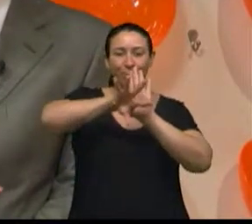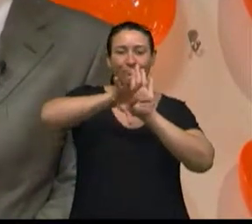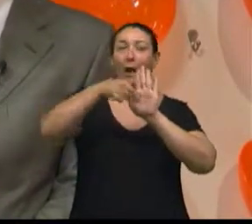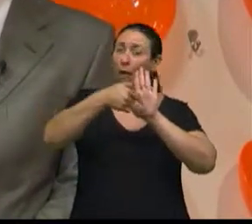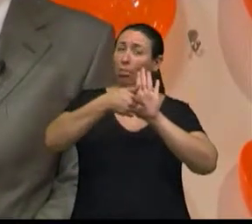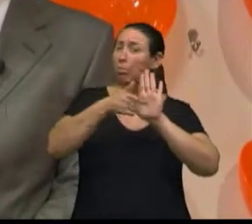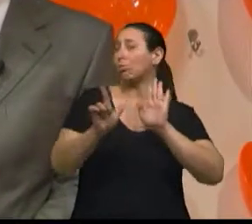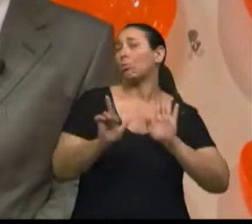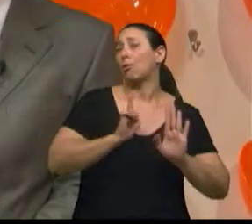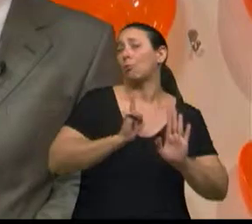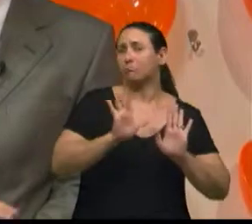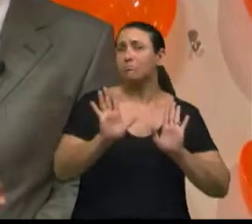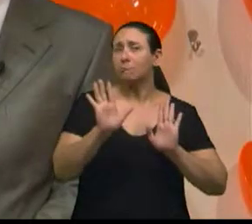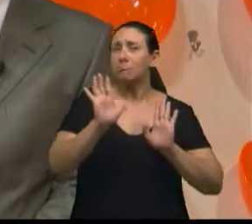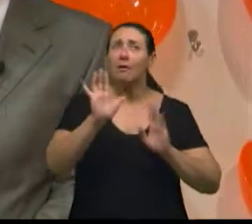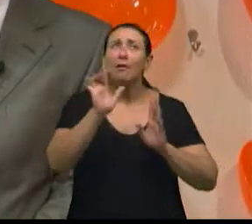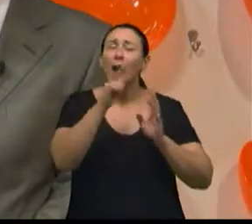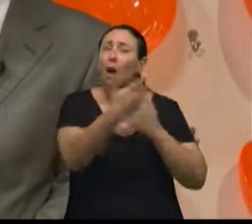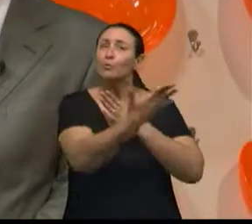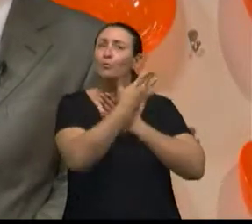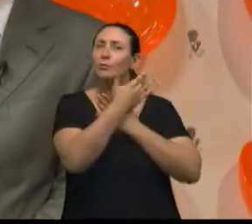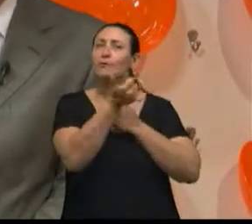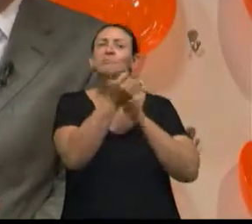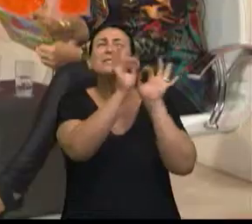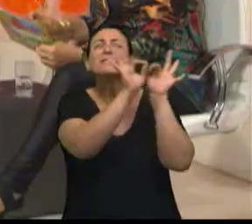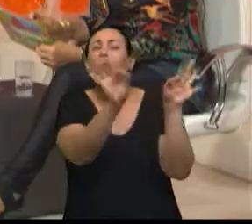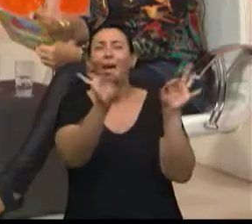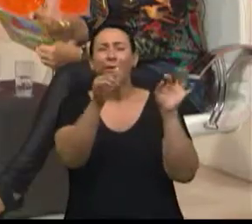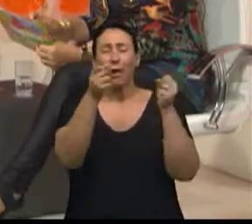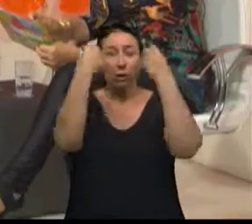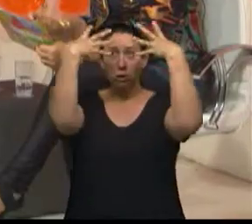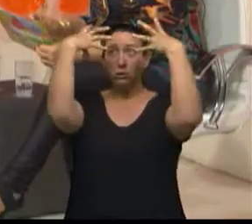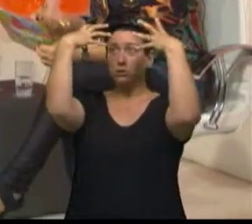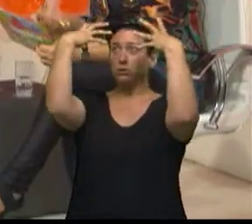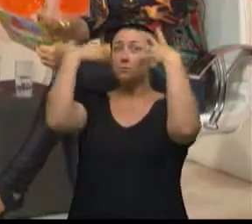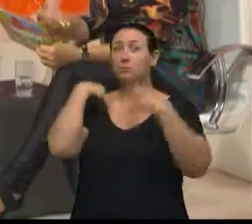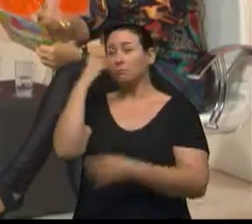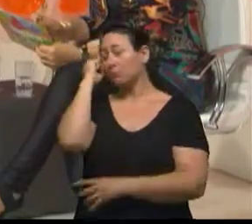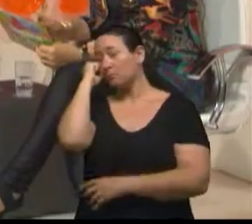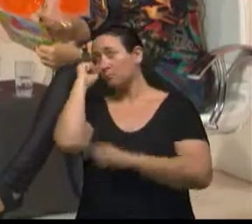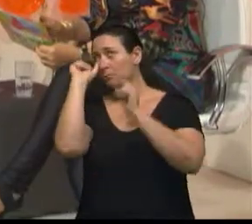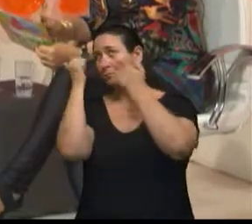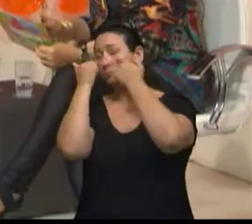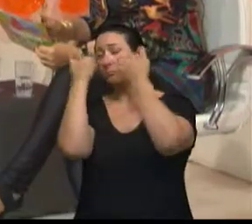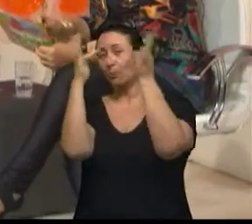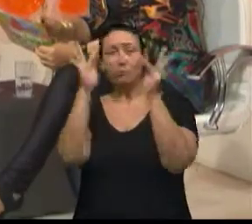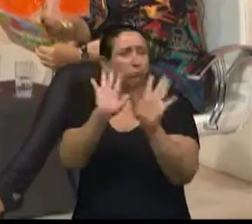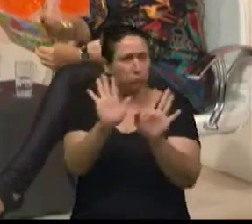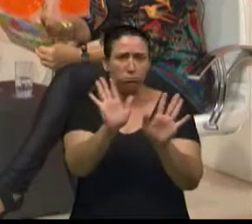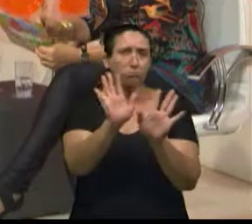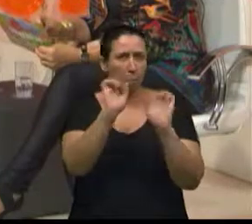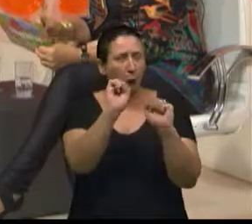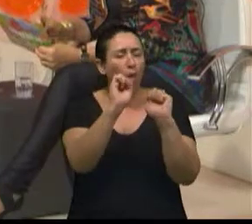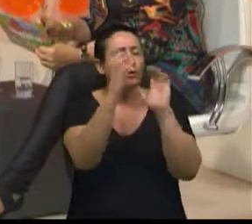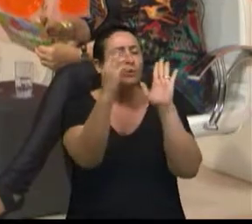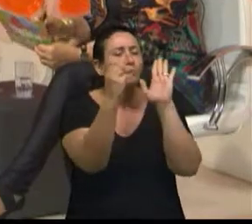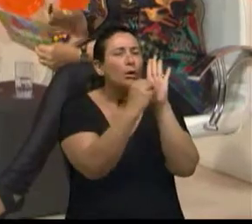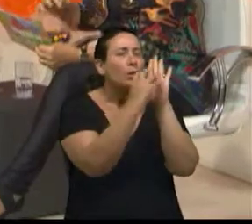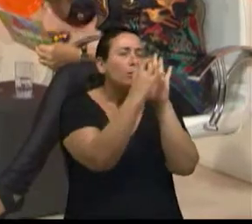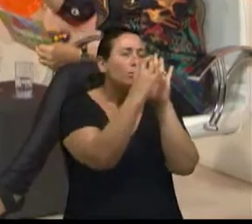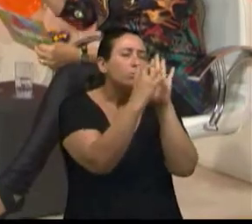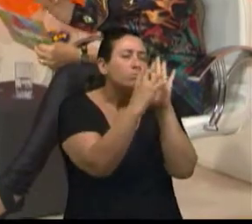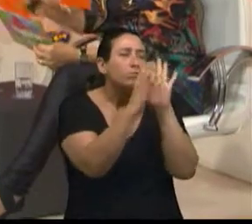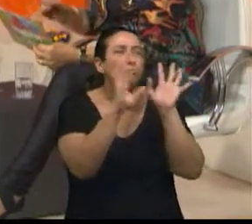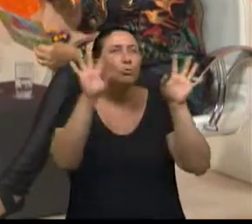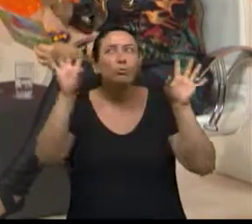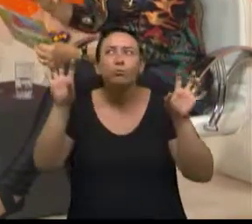simples, que não interrompe o sono, né? Porque não vai botar uma luz muito clara, porque pode interromper o sono. Mas uma luz suave, né? Mas